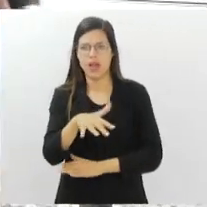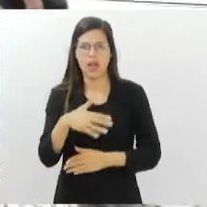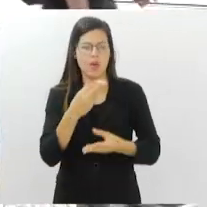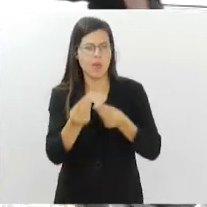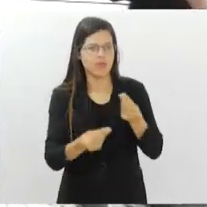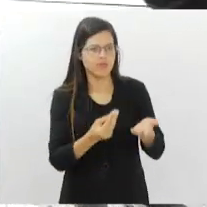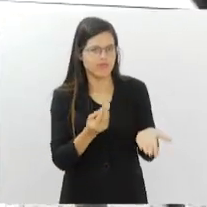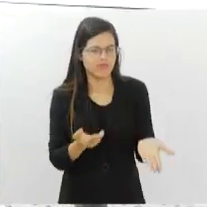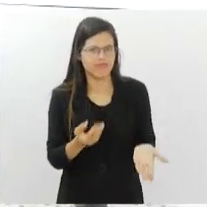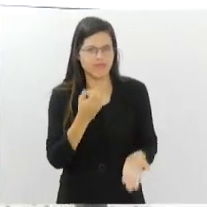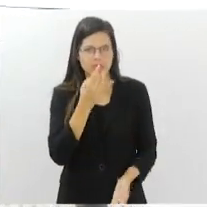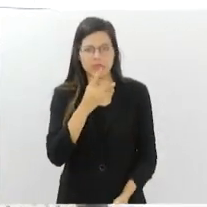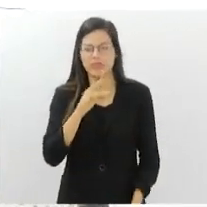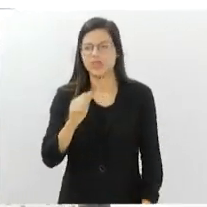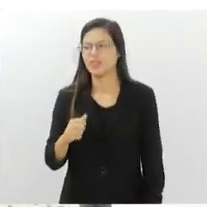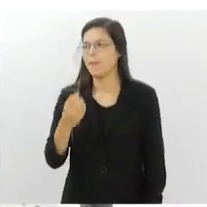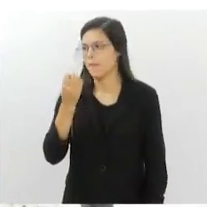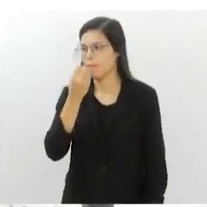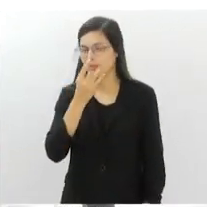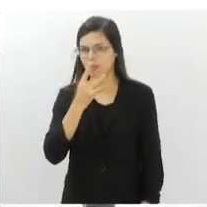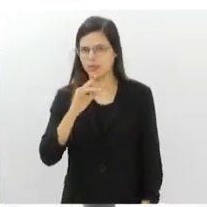Bom dia, Paulo. Bom dia a todos.